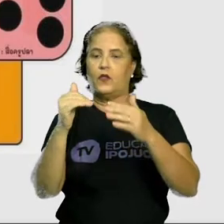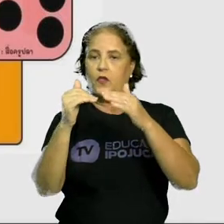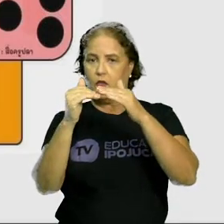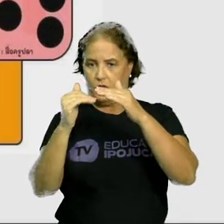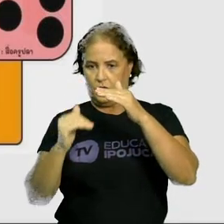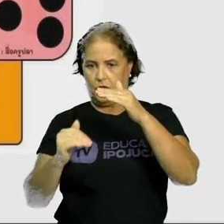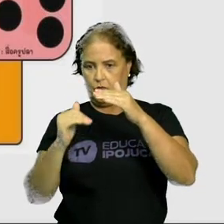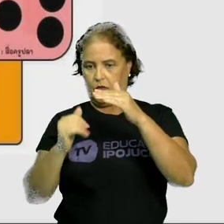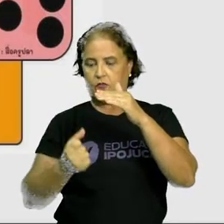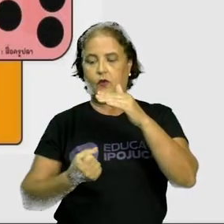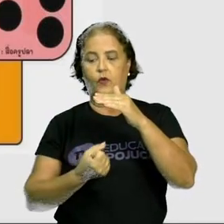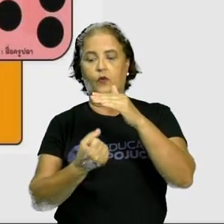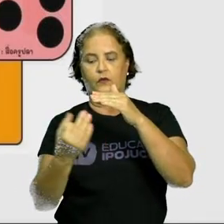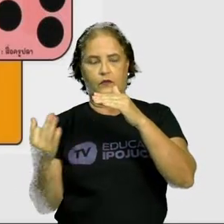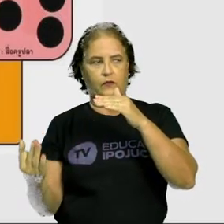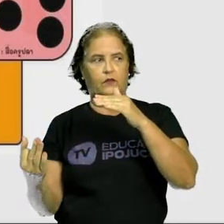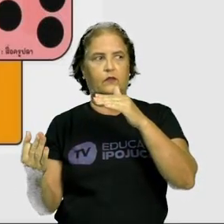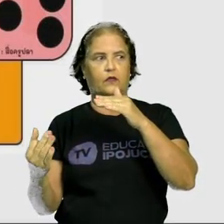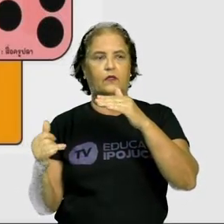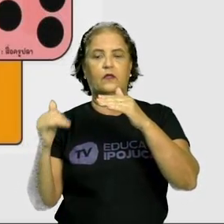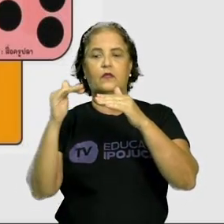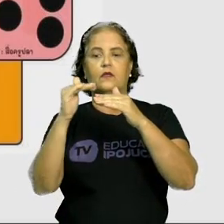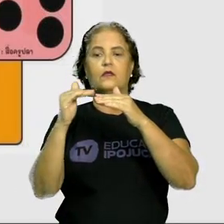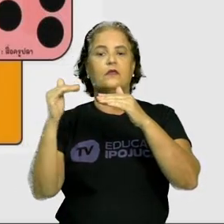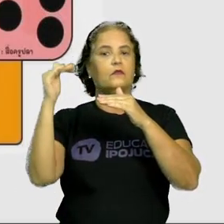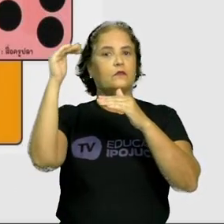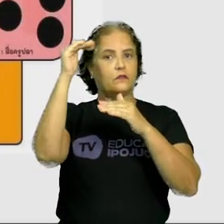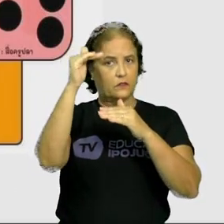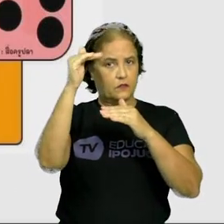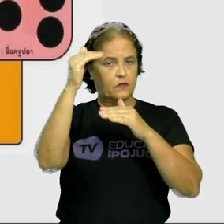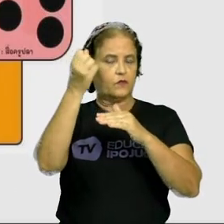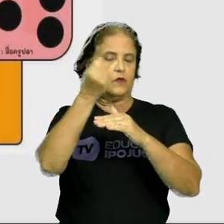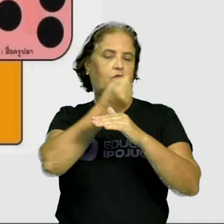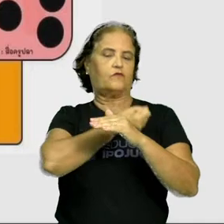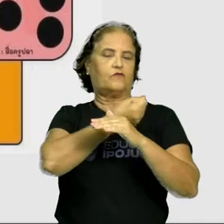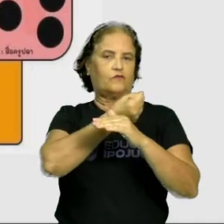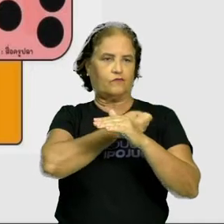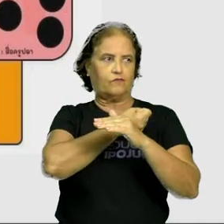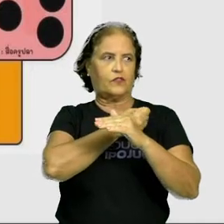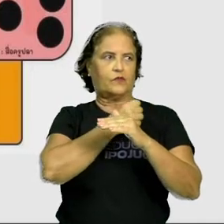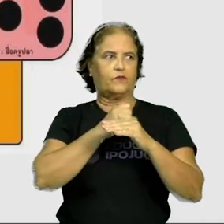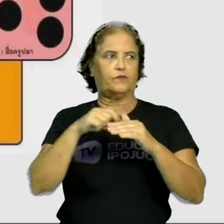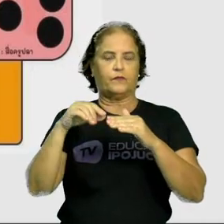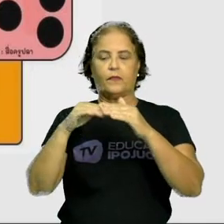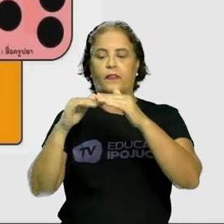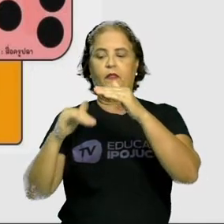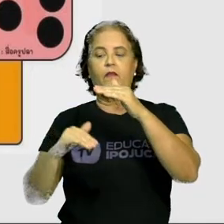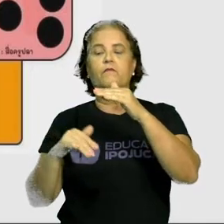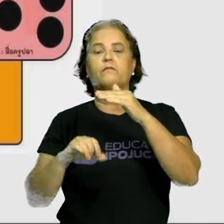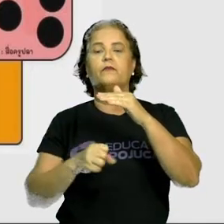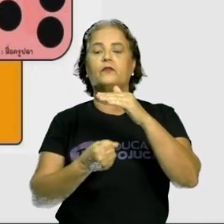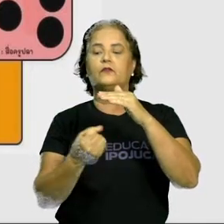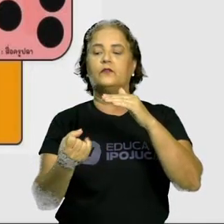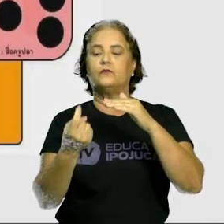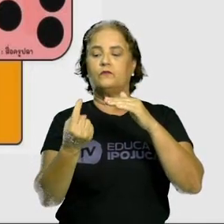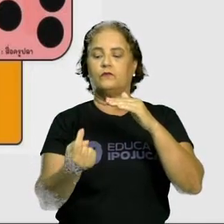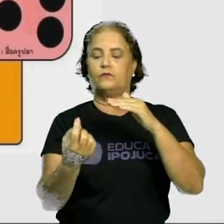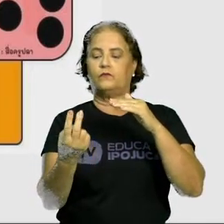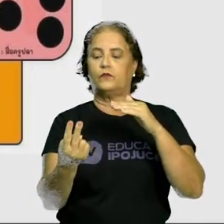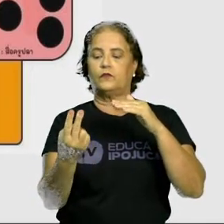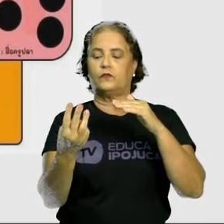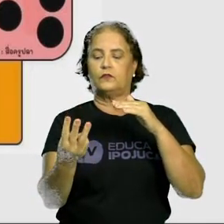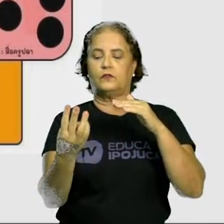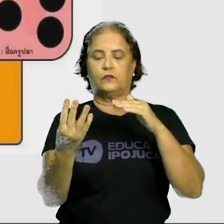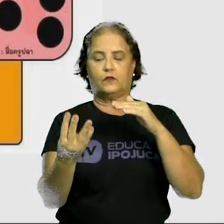indica as quantidades. E na parte superior, os números. Aqui nós temos uma, duas,